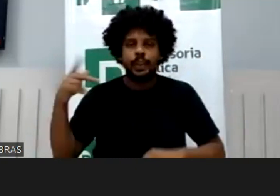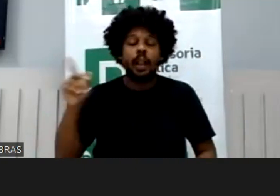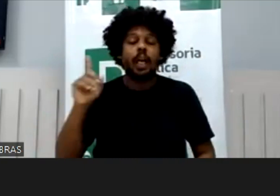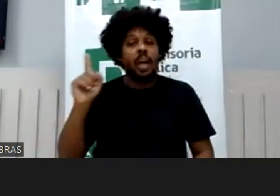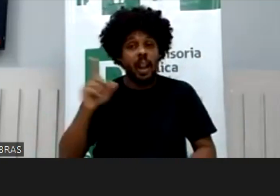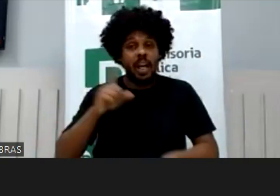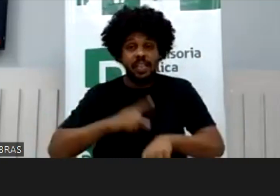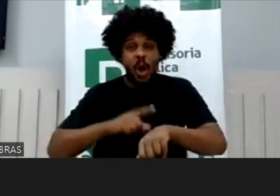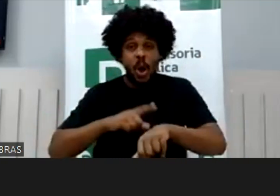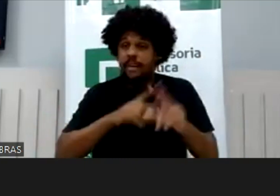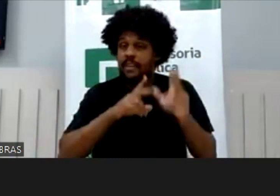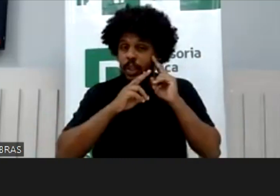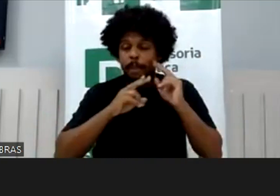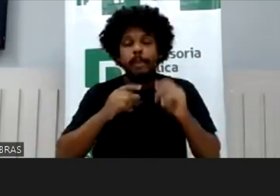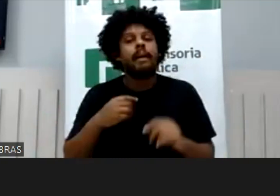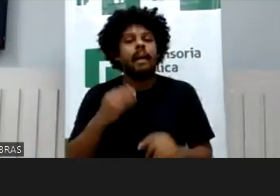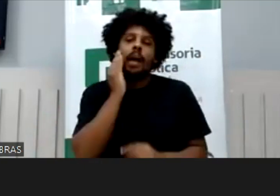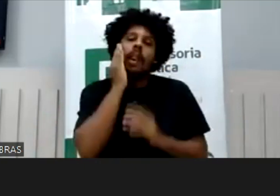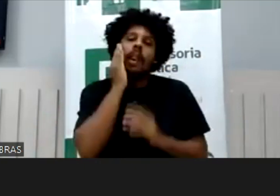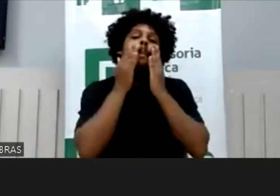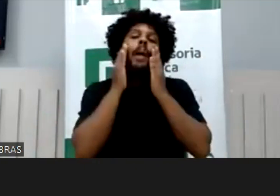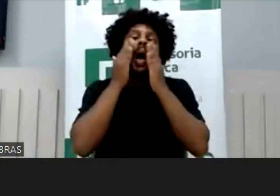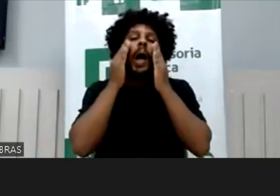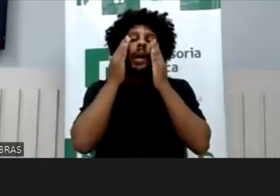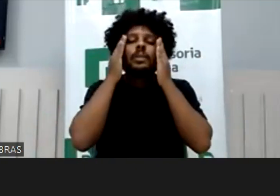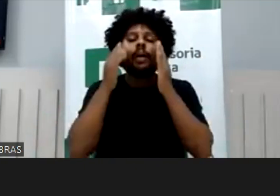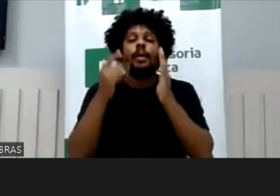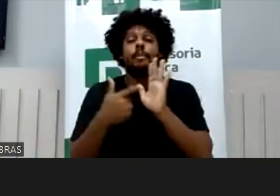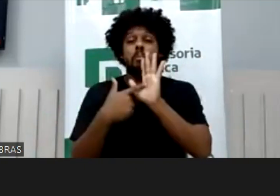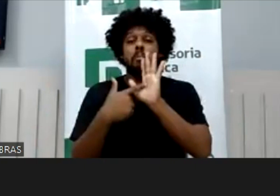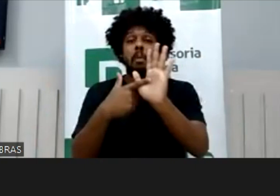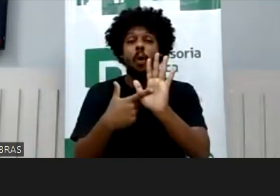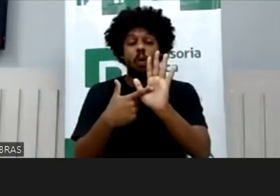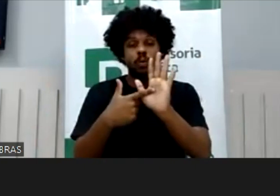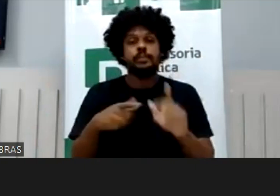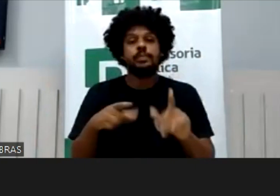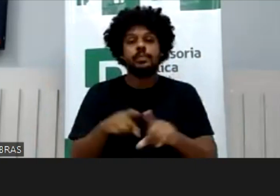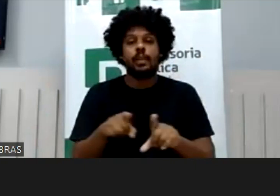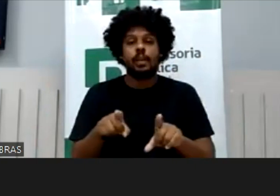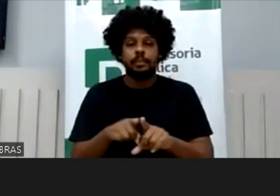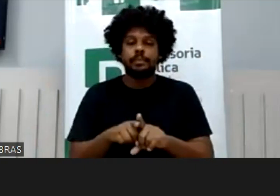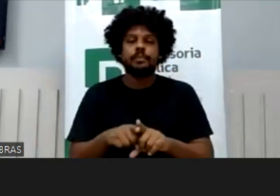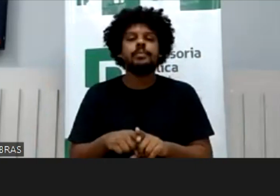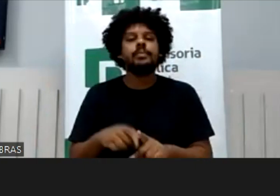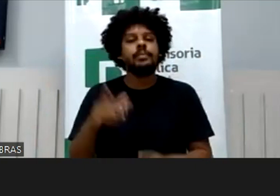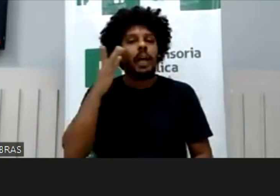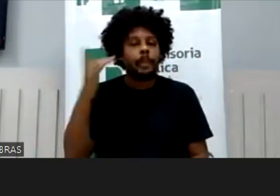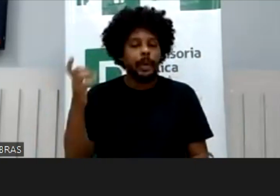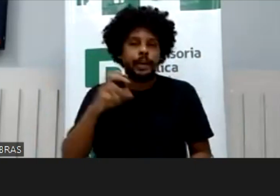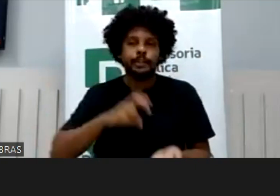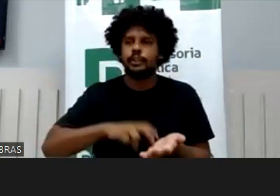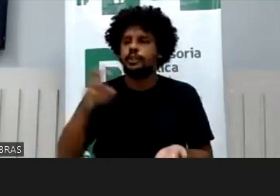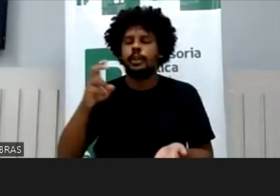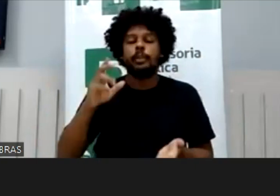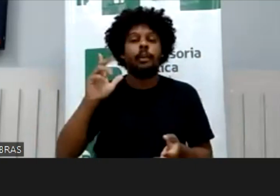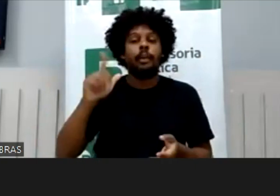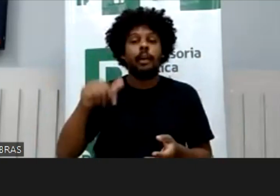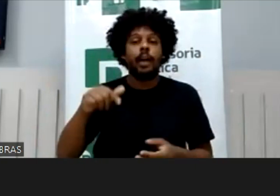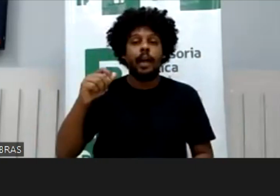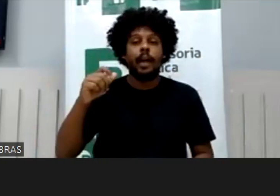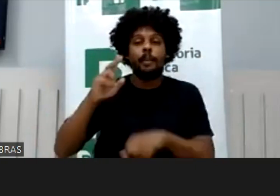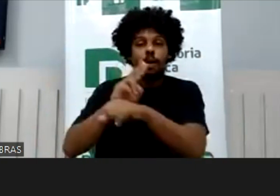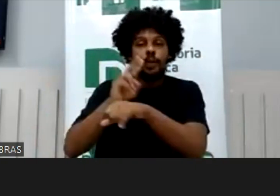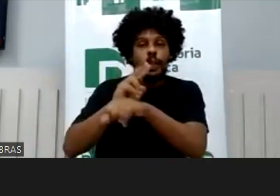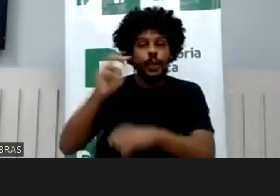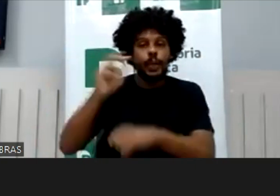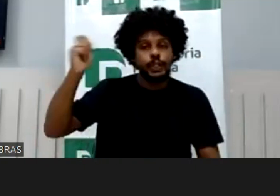que, meu creme, aí no café da manhã até a pasta de dente, se duvidar, ela já está lançando dela, que eu vi que ela lançou protetor solar outro dia e os produtos subindo de preço, eu ouvi alguém falar